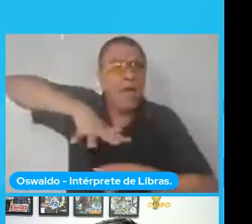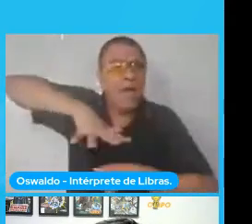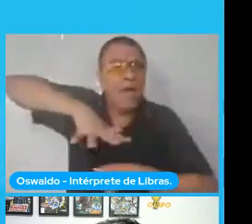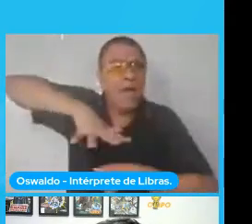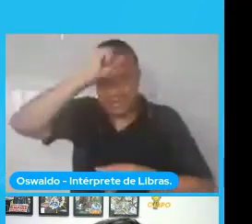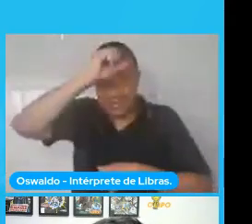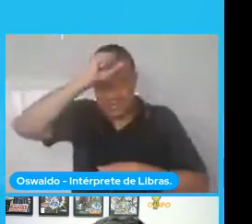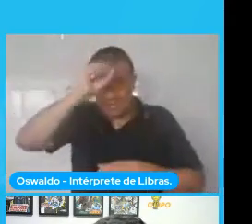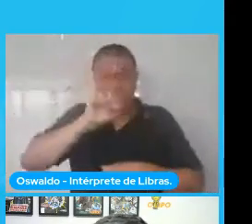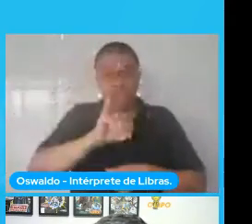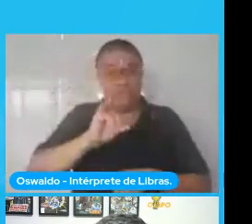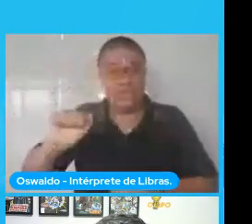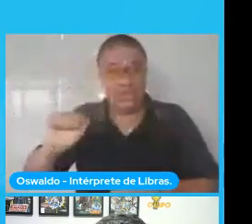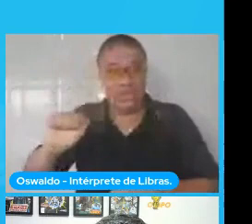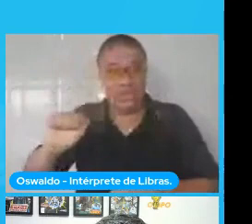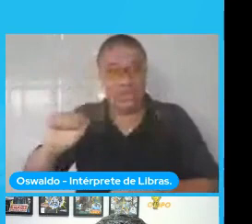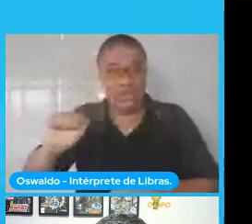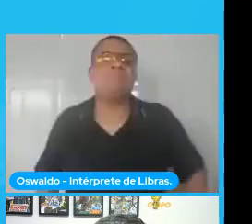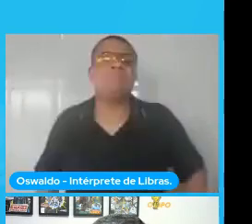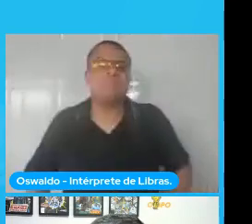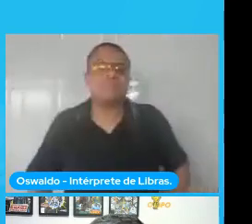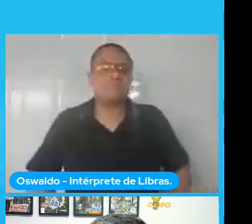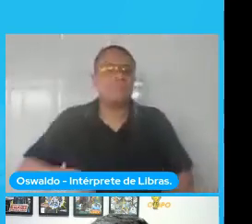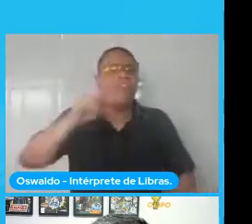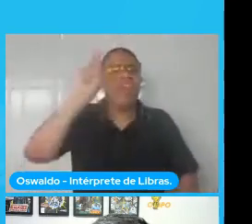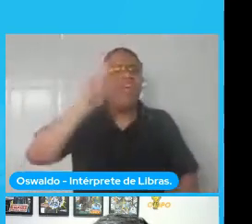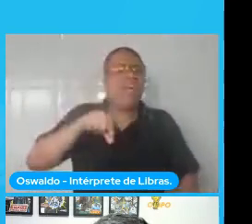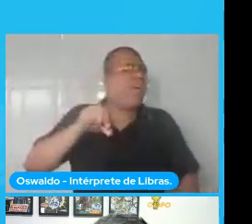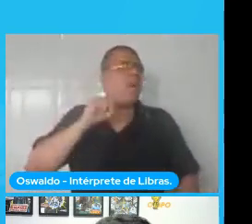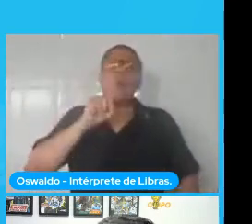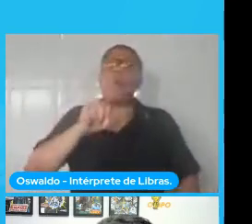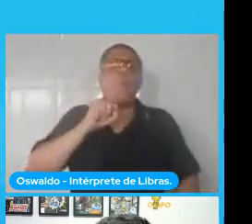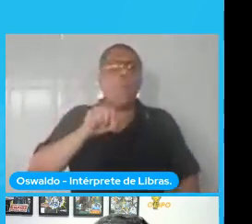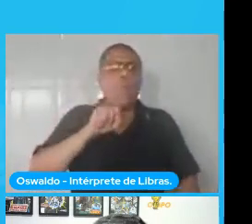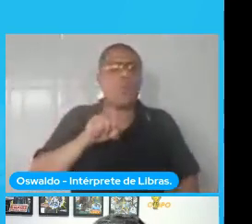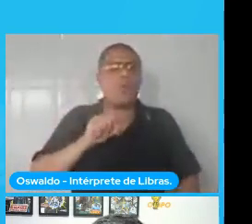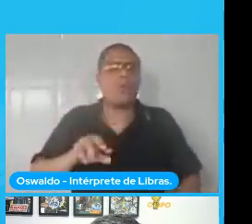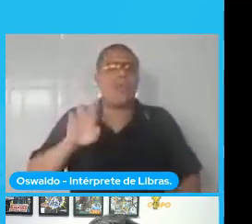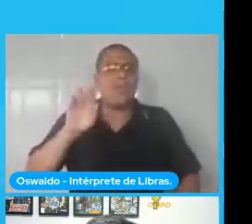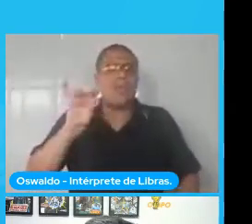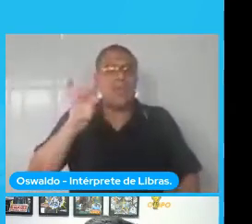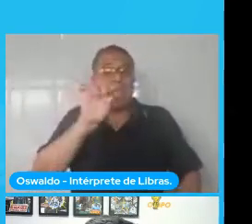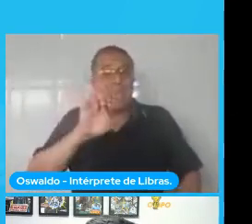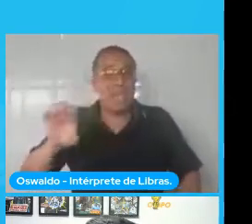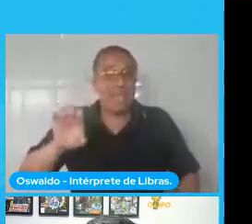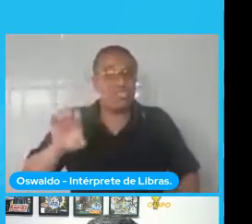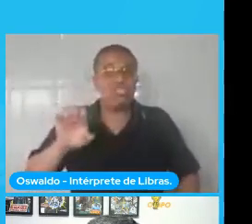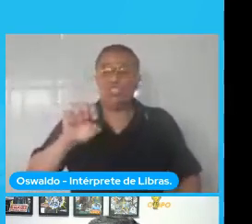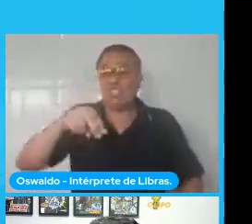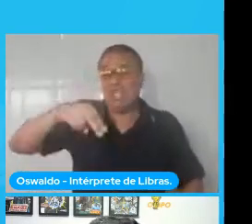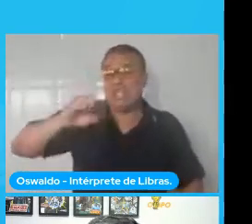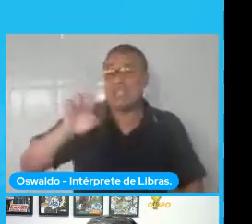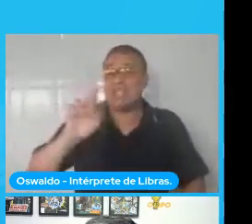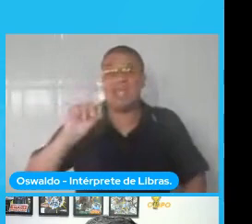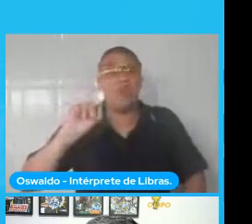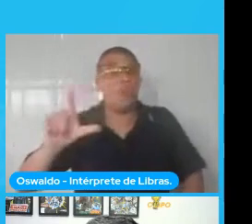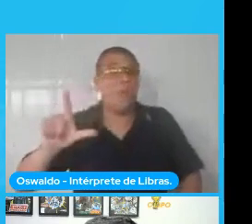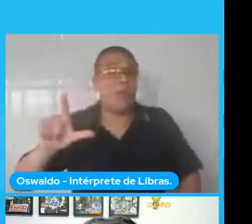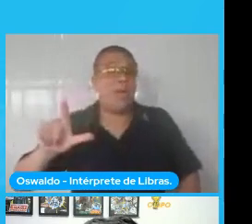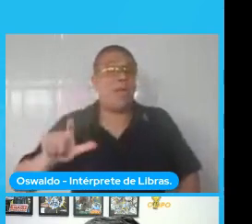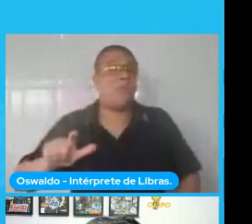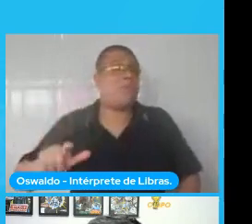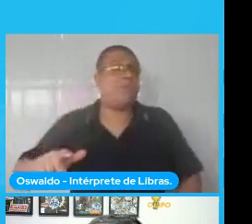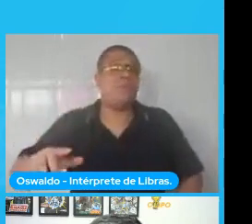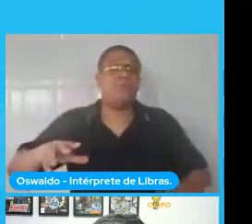Ela trata de redes naturais neurais artificiais e é uma área que busca simular